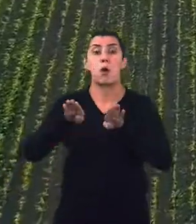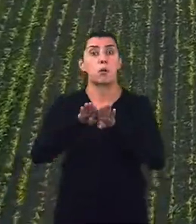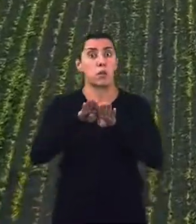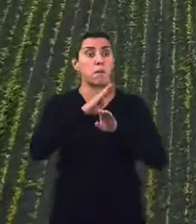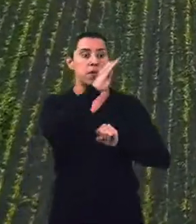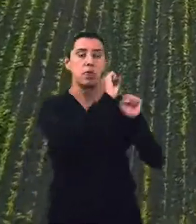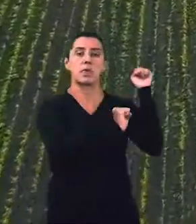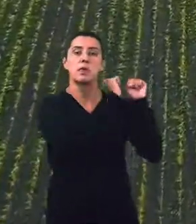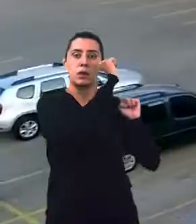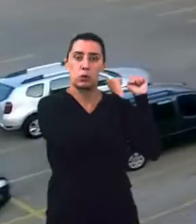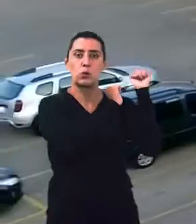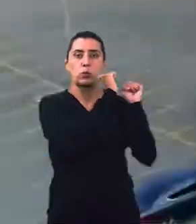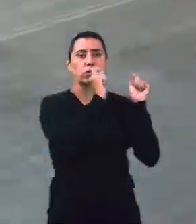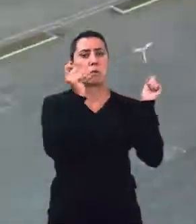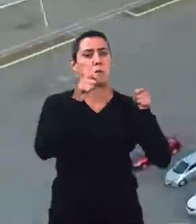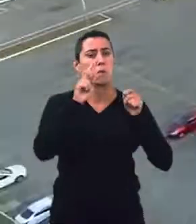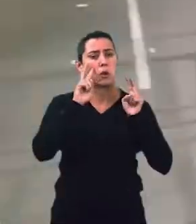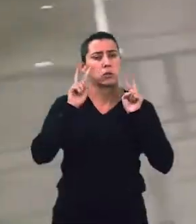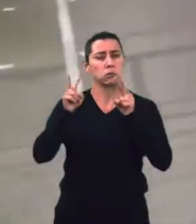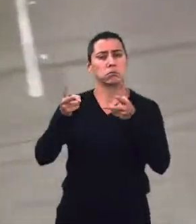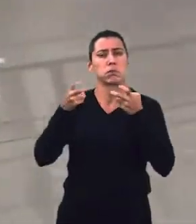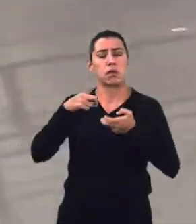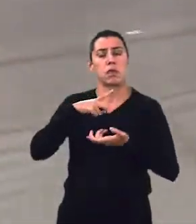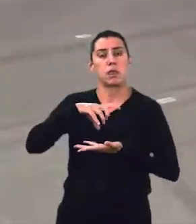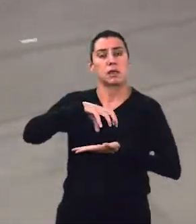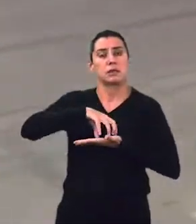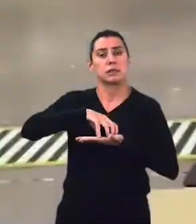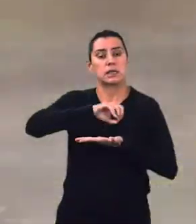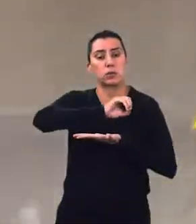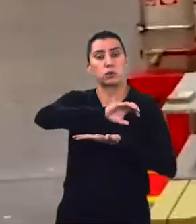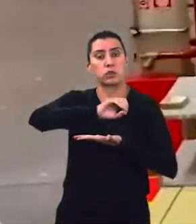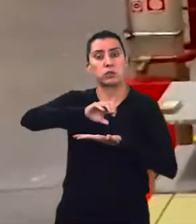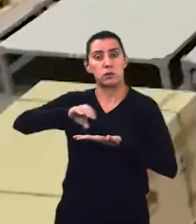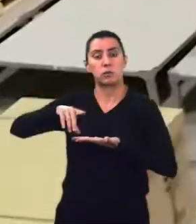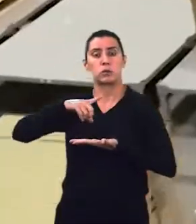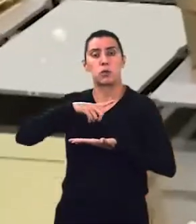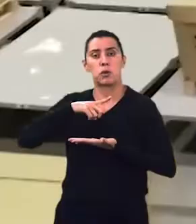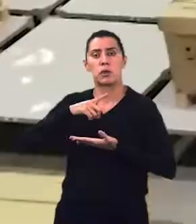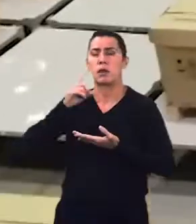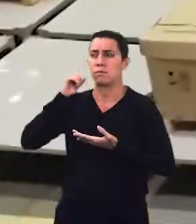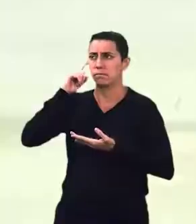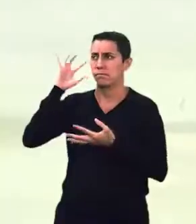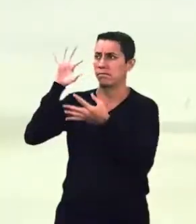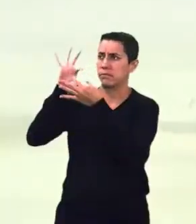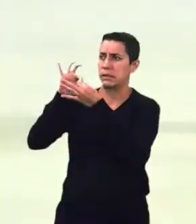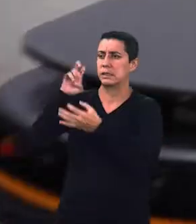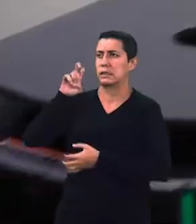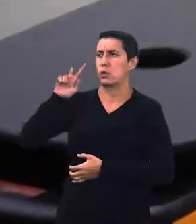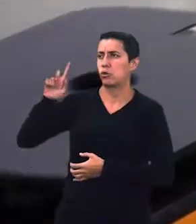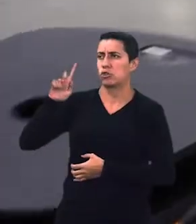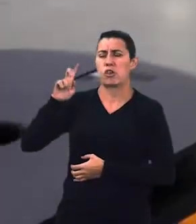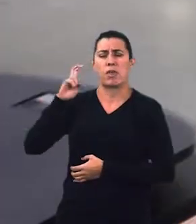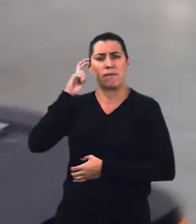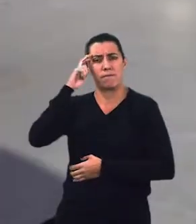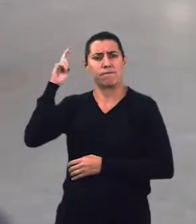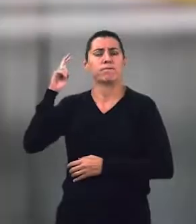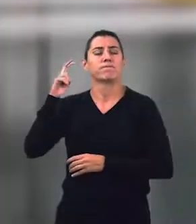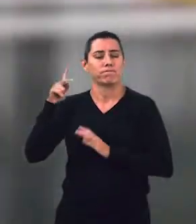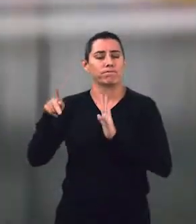o que pode ser visto em nosso centro de distribuição, um armazém inteligente com conexão 5G, pioneiro na América Latina.